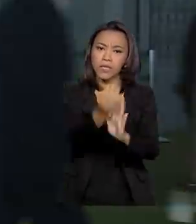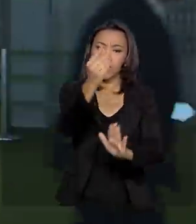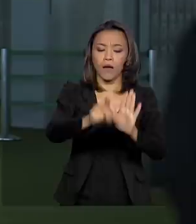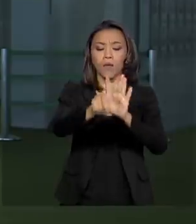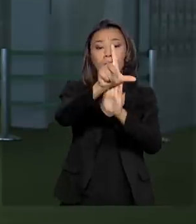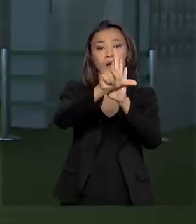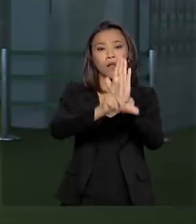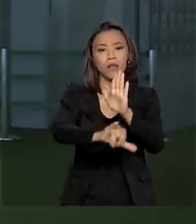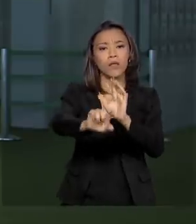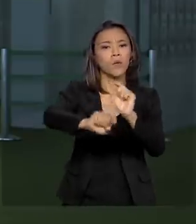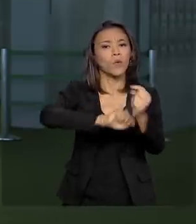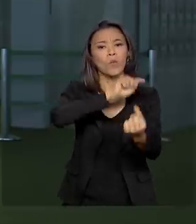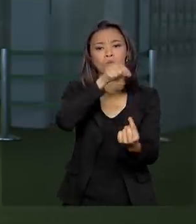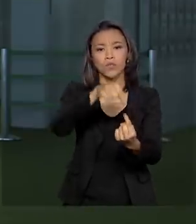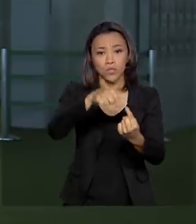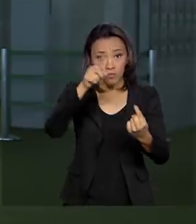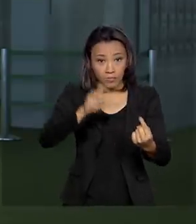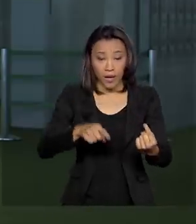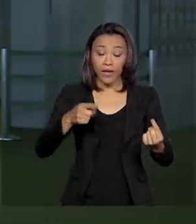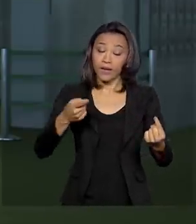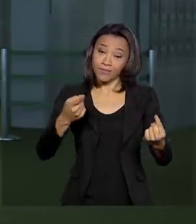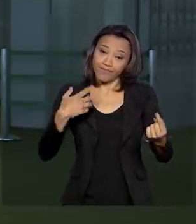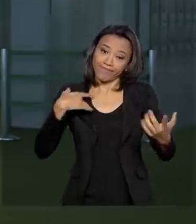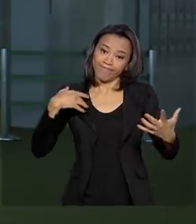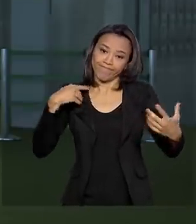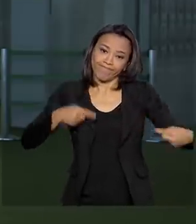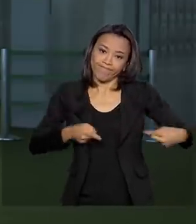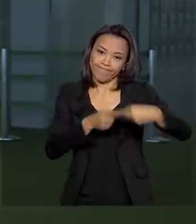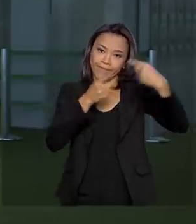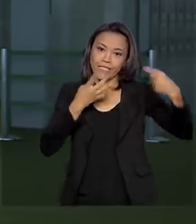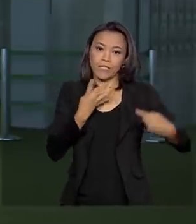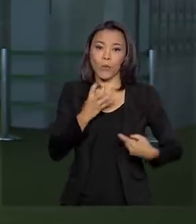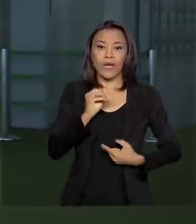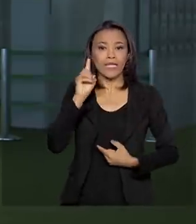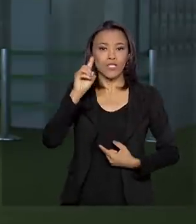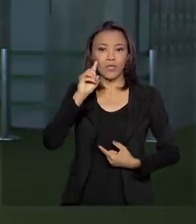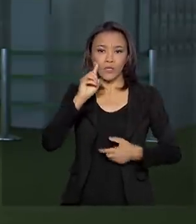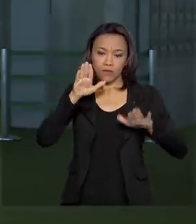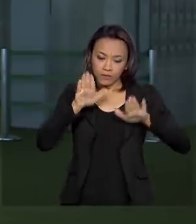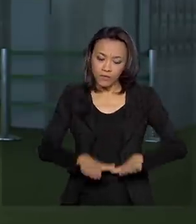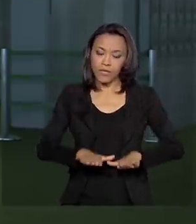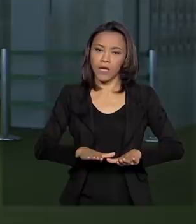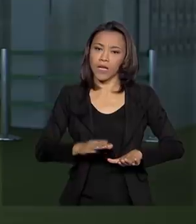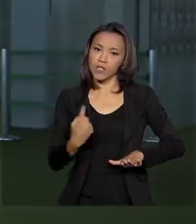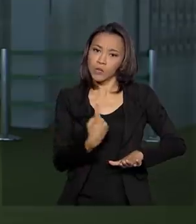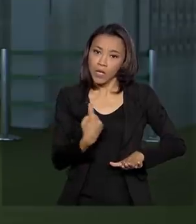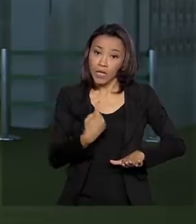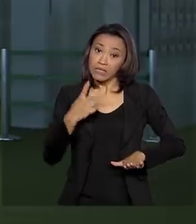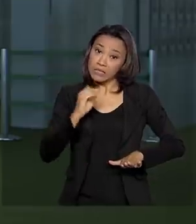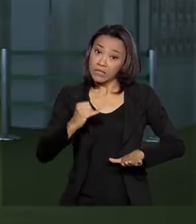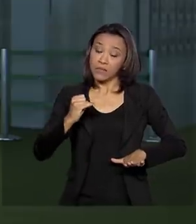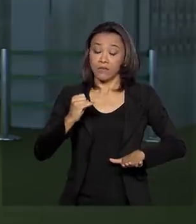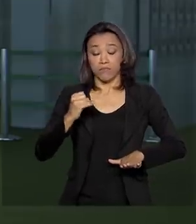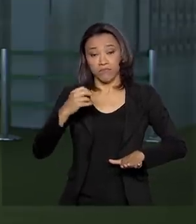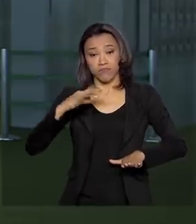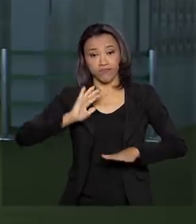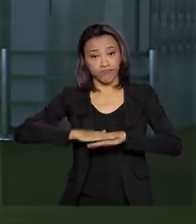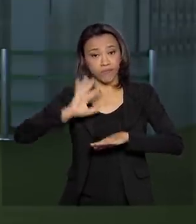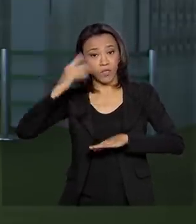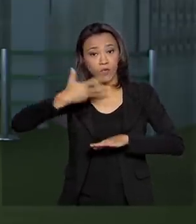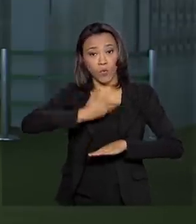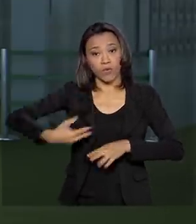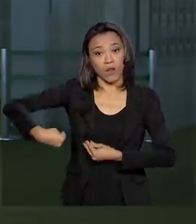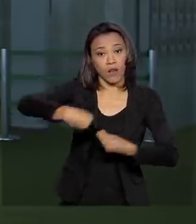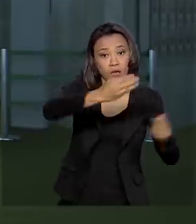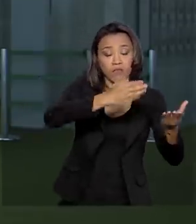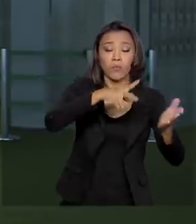aí para regulamentar essa quarentena. O governo deve decidir se envia ao Congresso Nacional um projeto de lei com